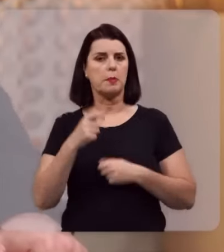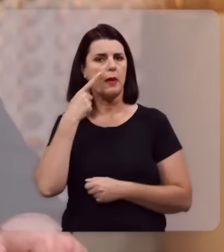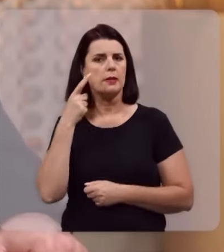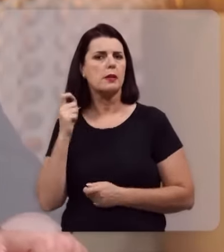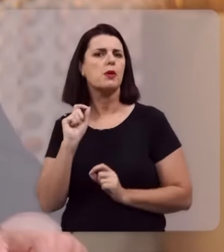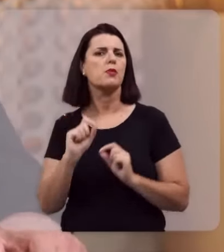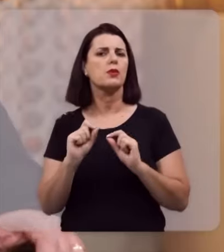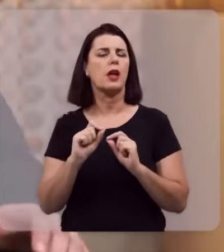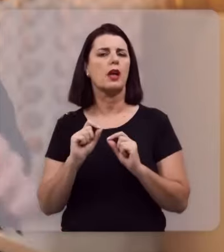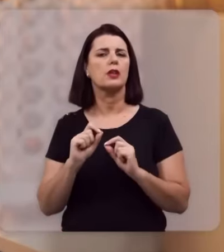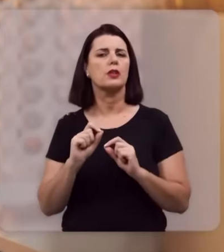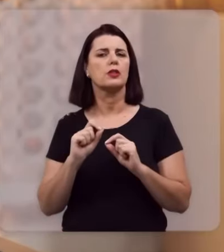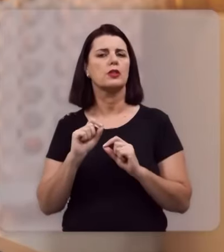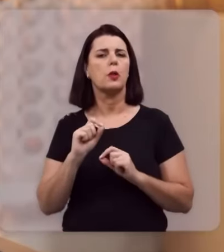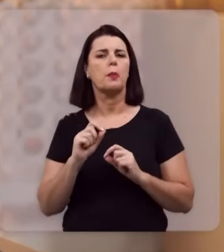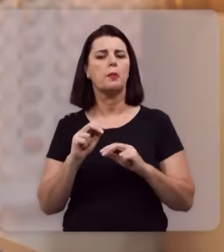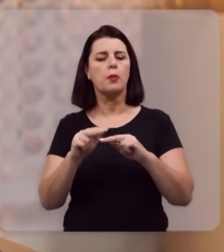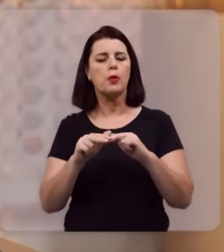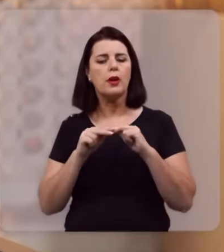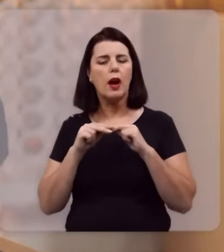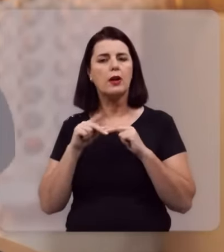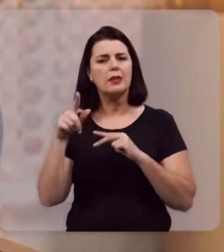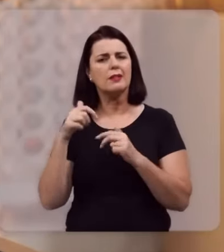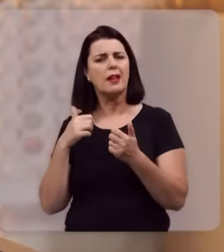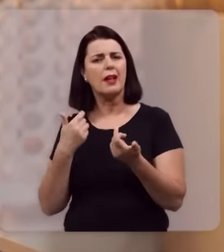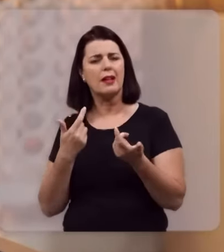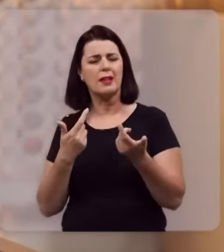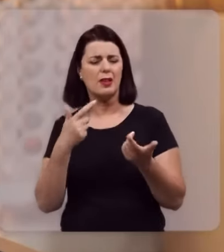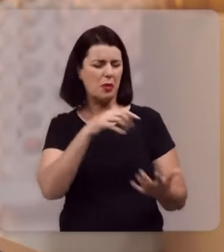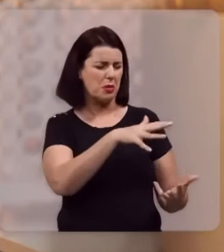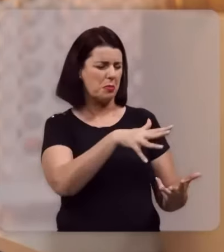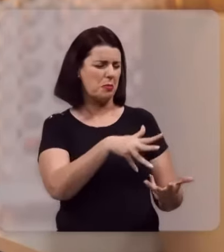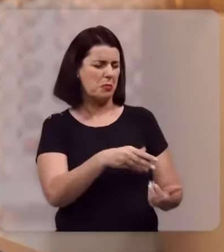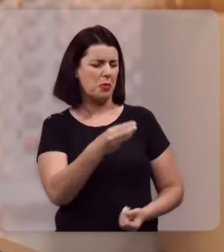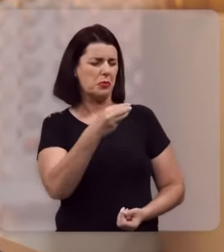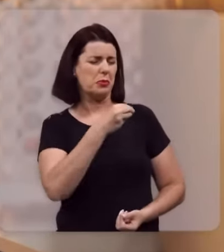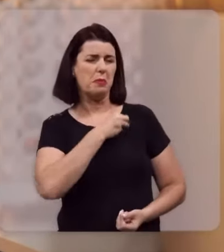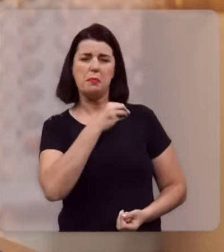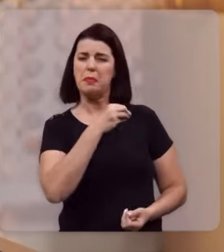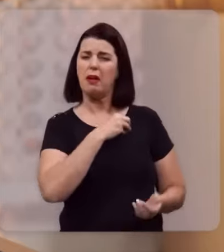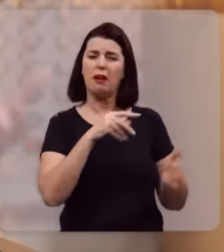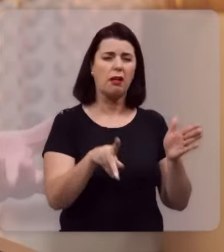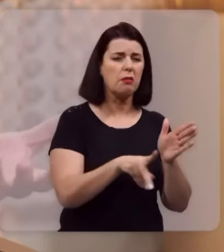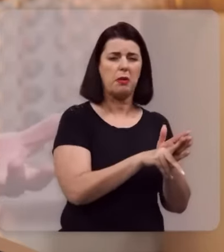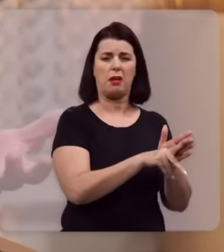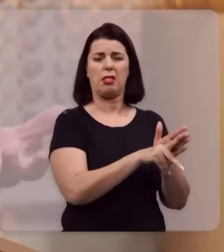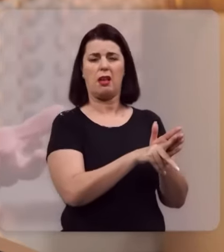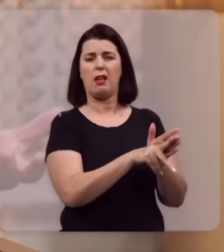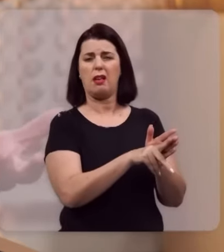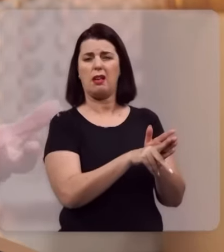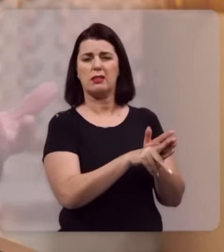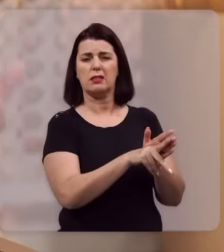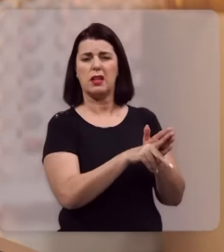precisamos perceber é que é justamente por conta dessa instabilidade própria da existência